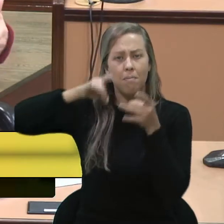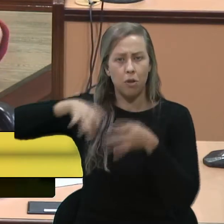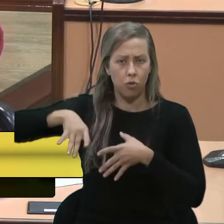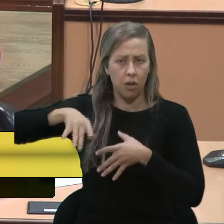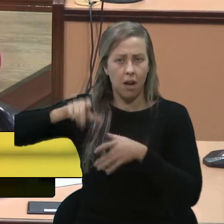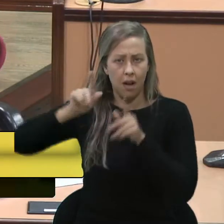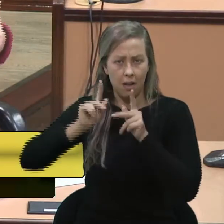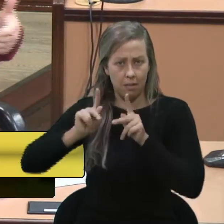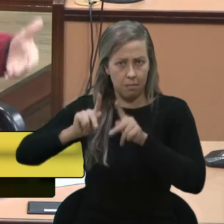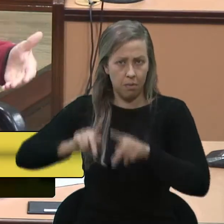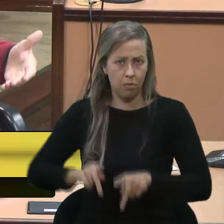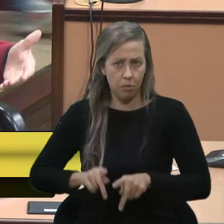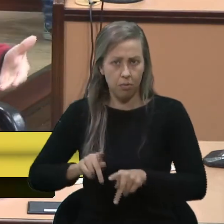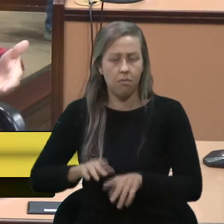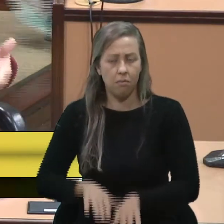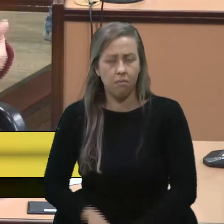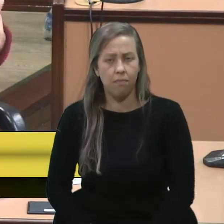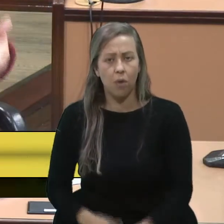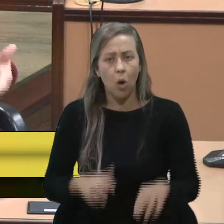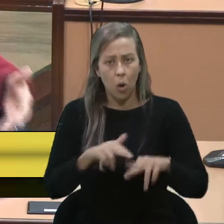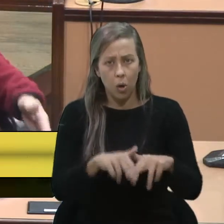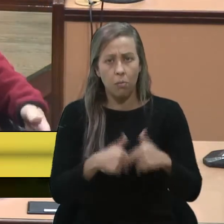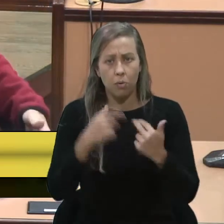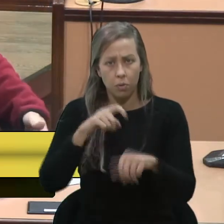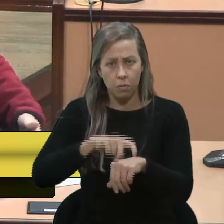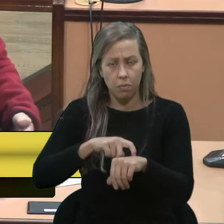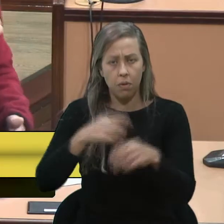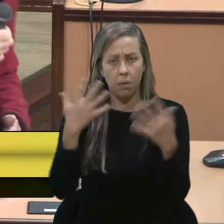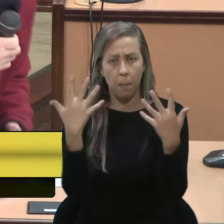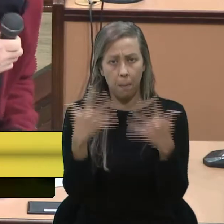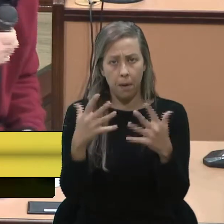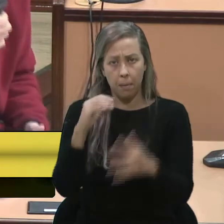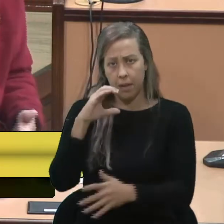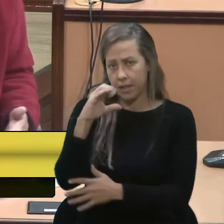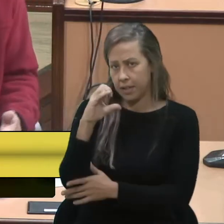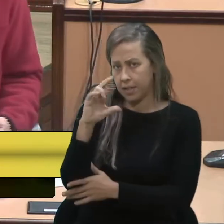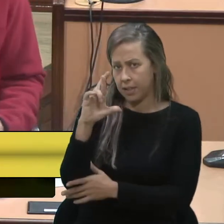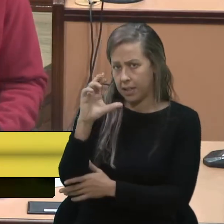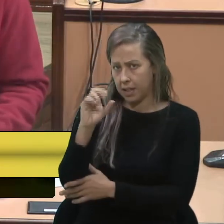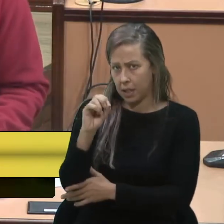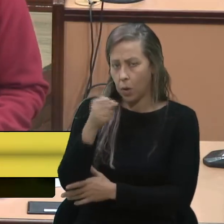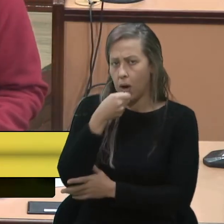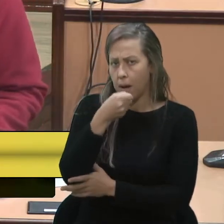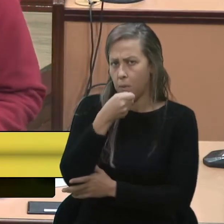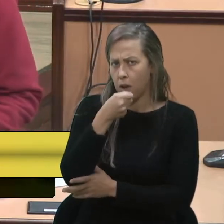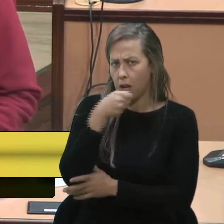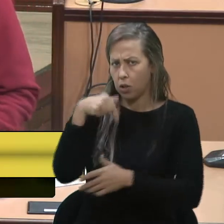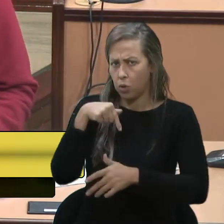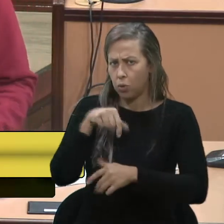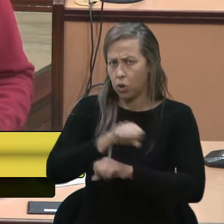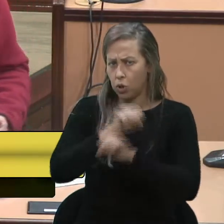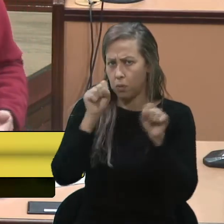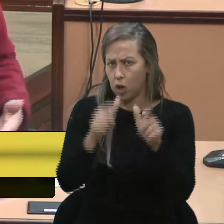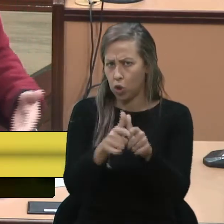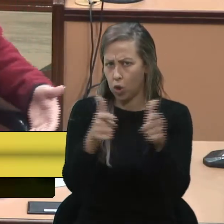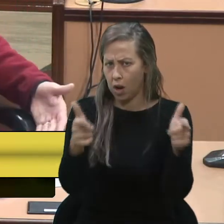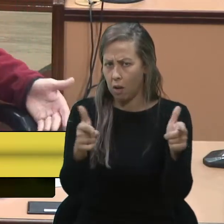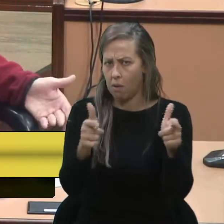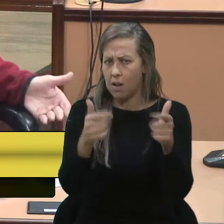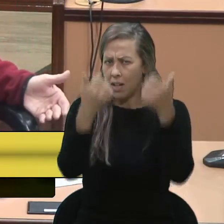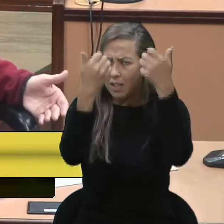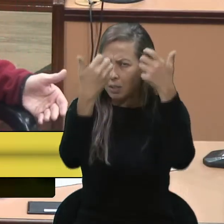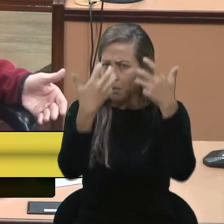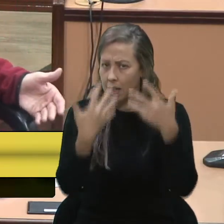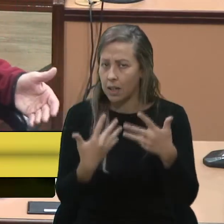Então, eu gostaria, nesse momento, parabenizar o Ciro Fabris pela reportagem de hoje que ele fez sobre as